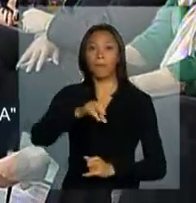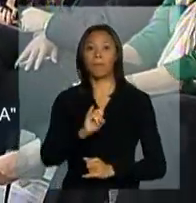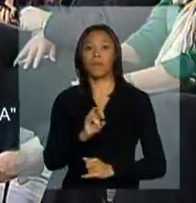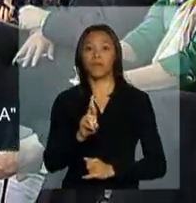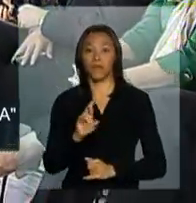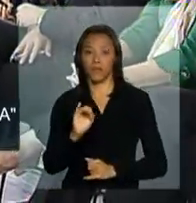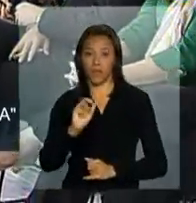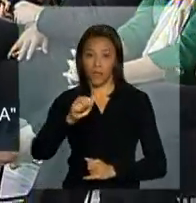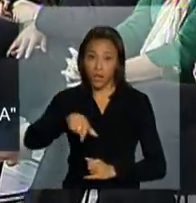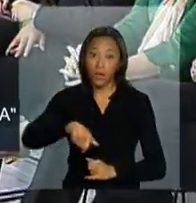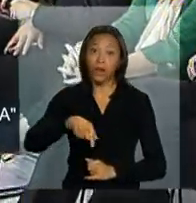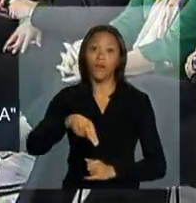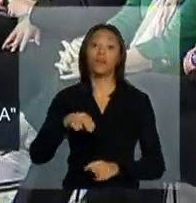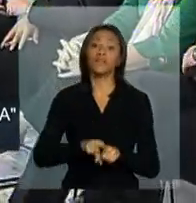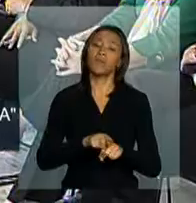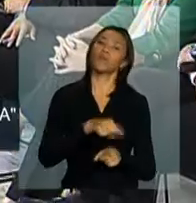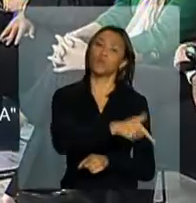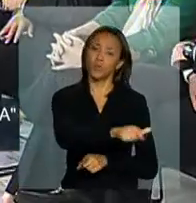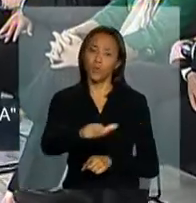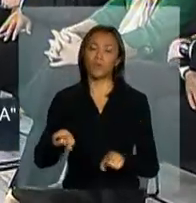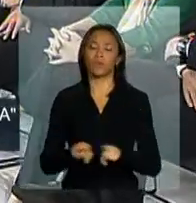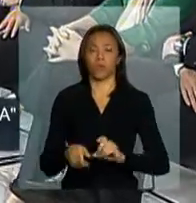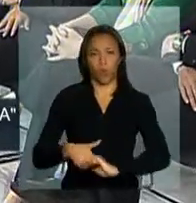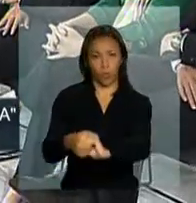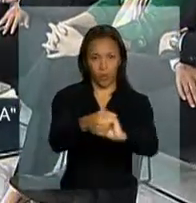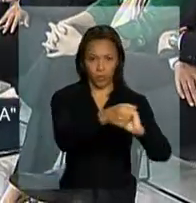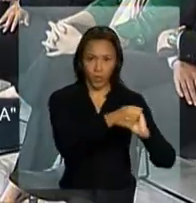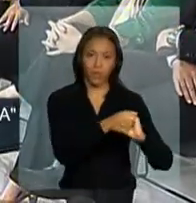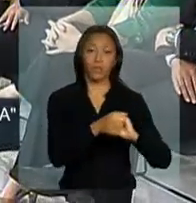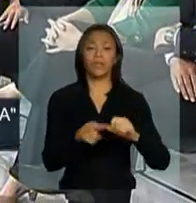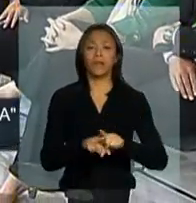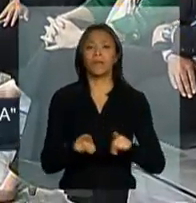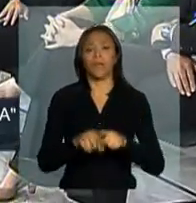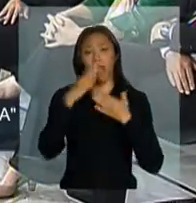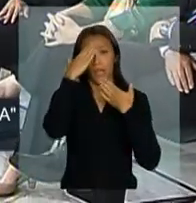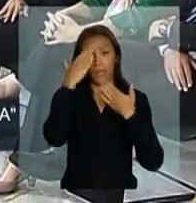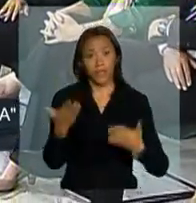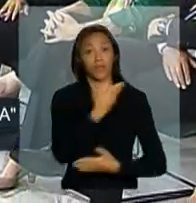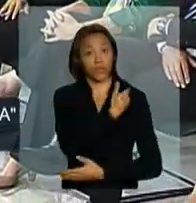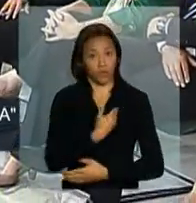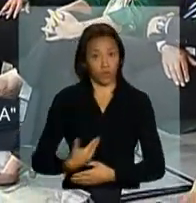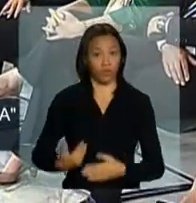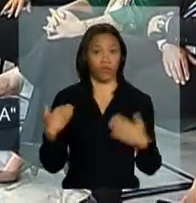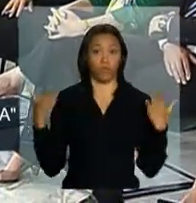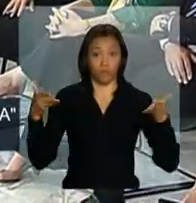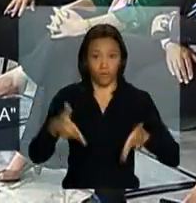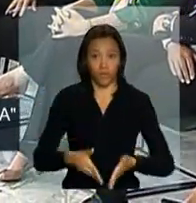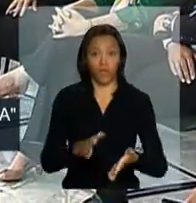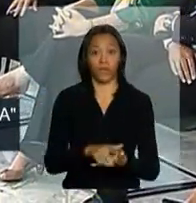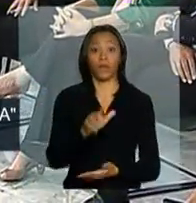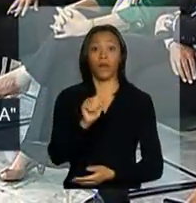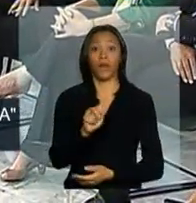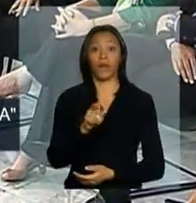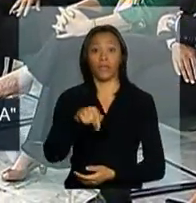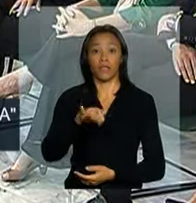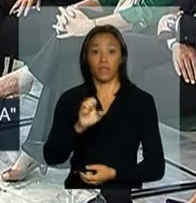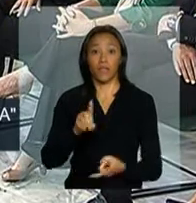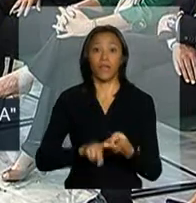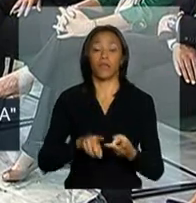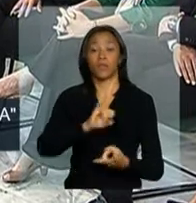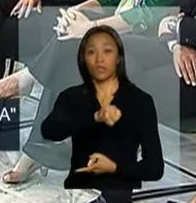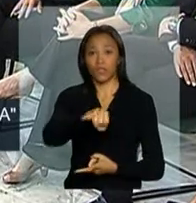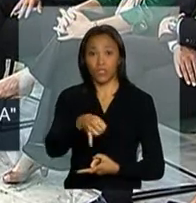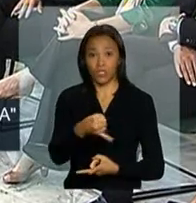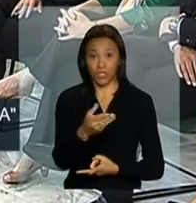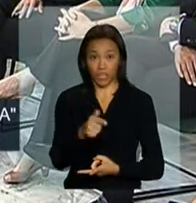cumprimento todos eles. Agradeço especialmente aos governadores aqui presentes, Agnello Queiroz, Jacques Wagner,